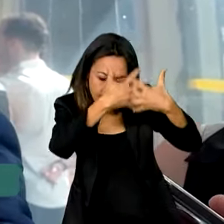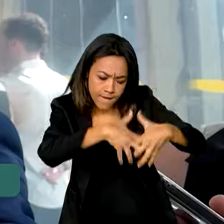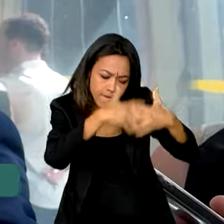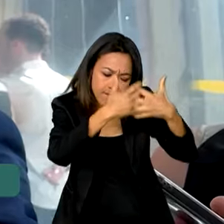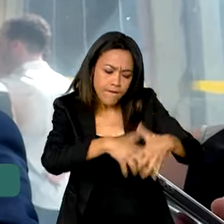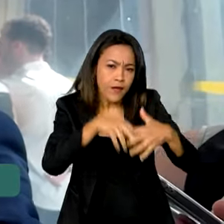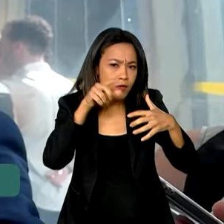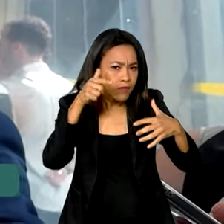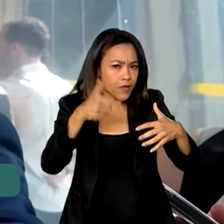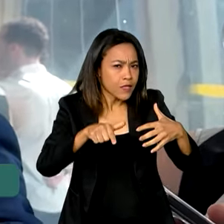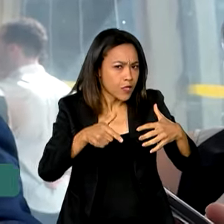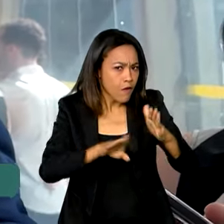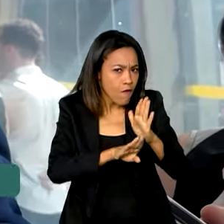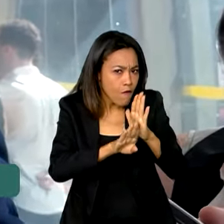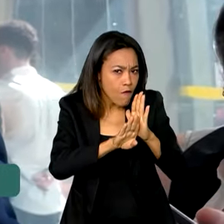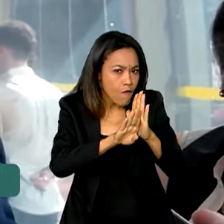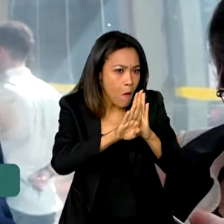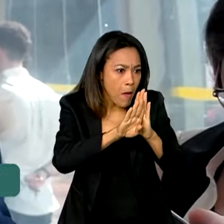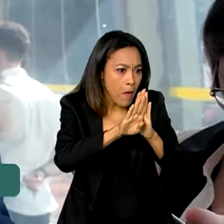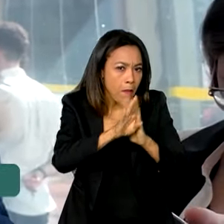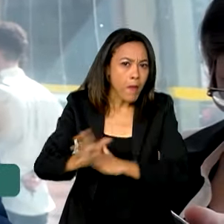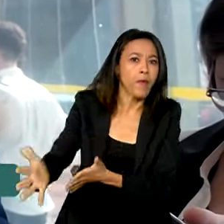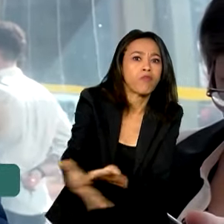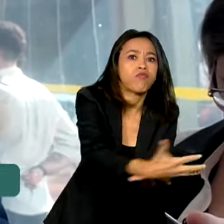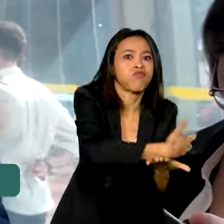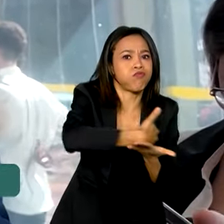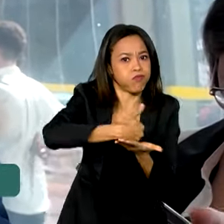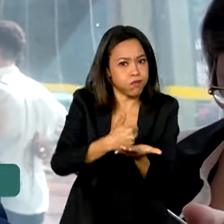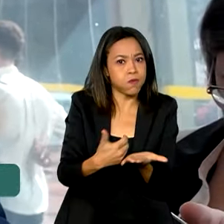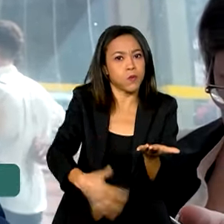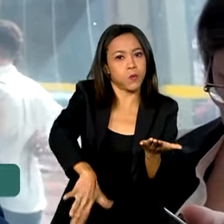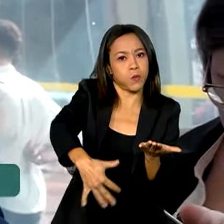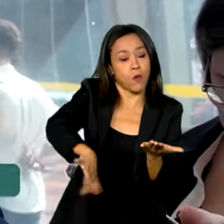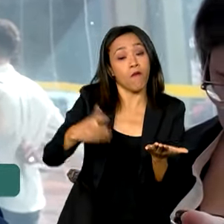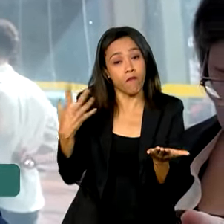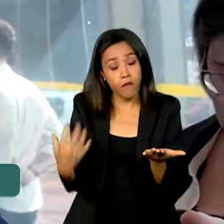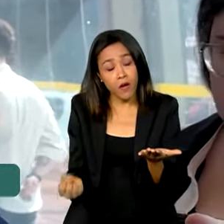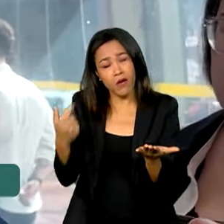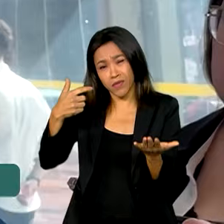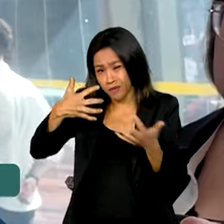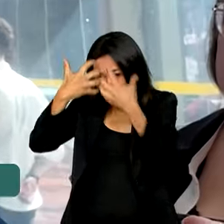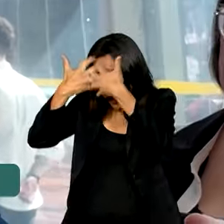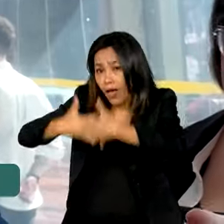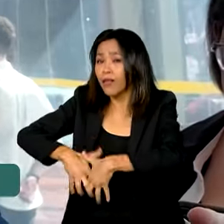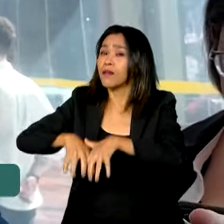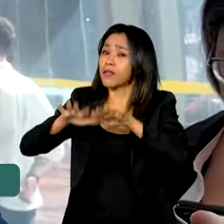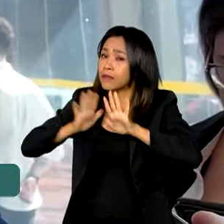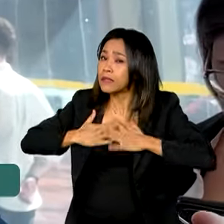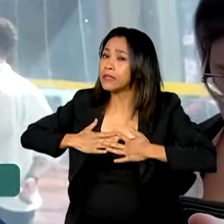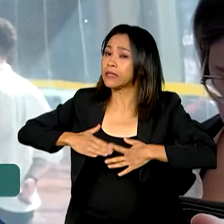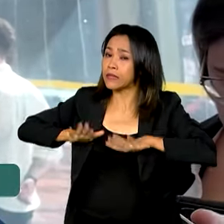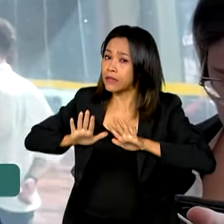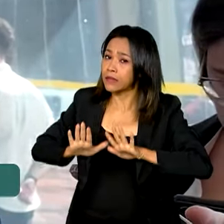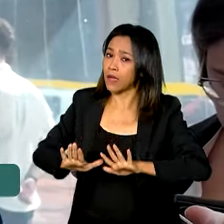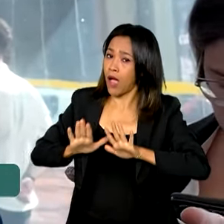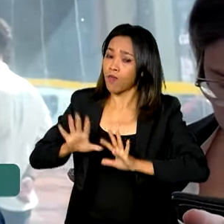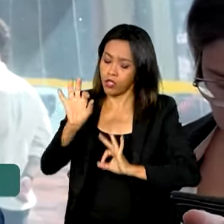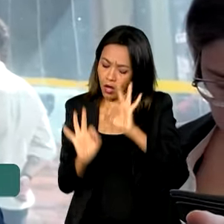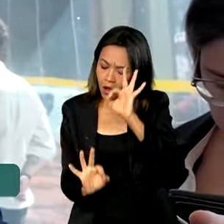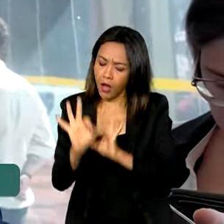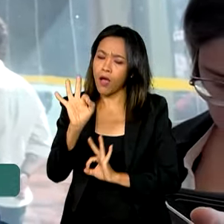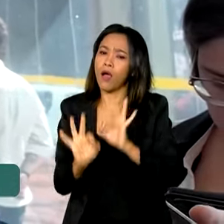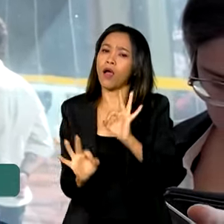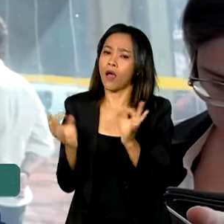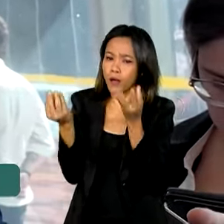para o ano que vem, se continuar forte como está. Então, vamos analisar com calma. A peça orçamentária está fechada com